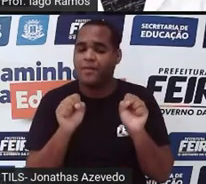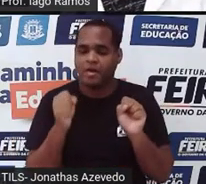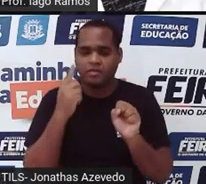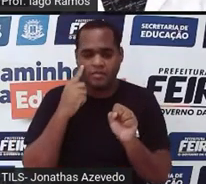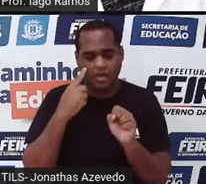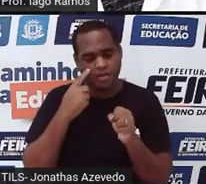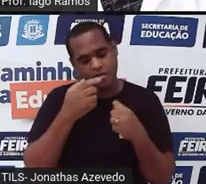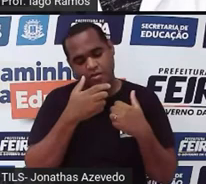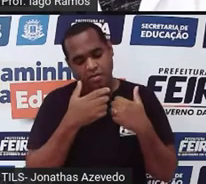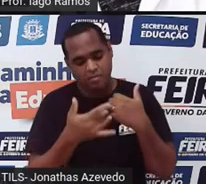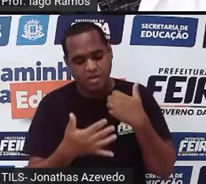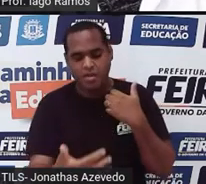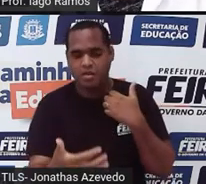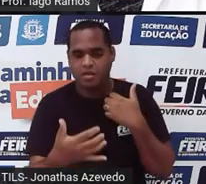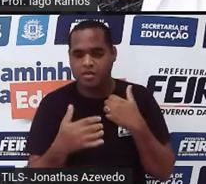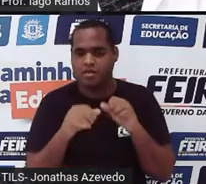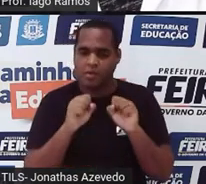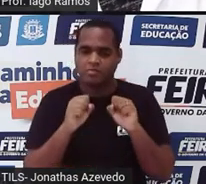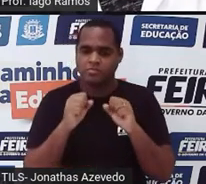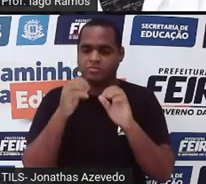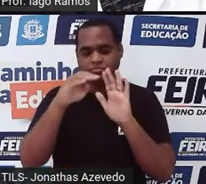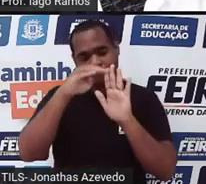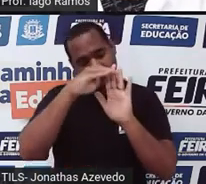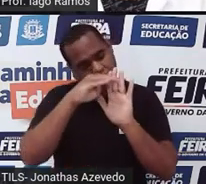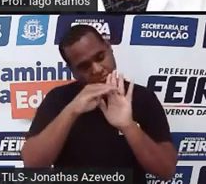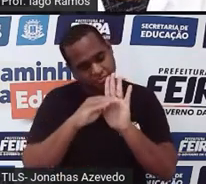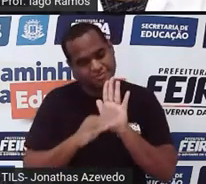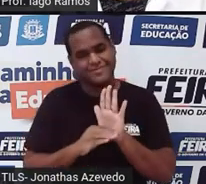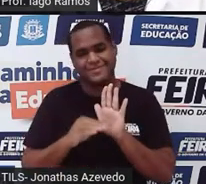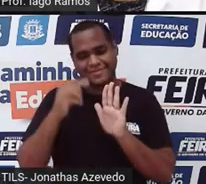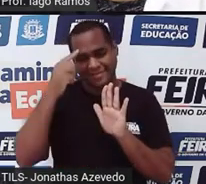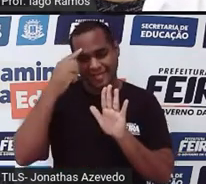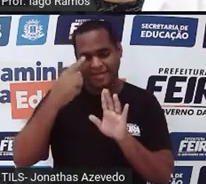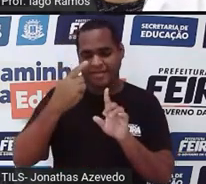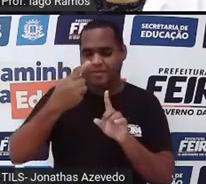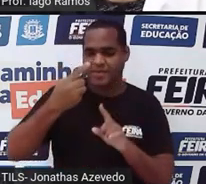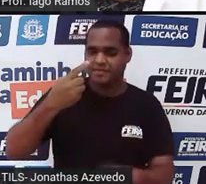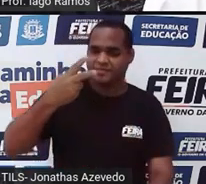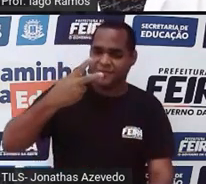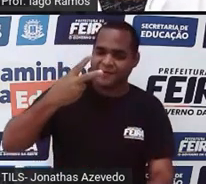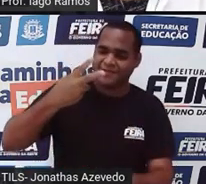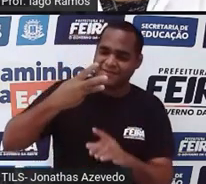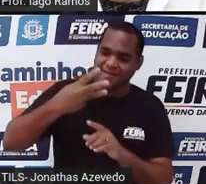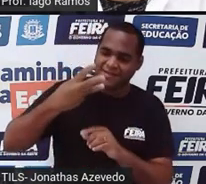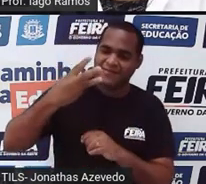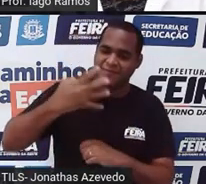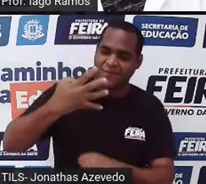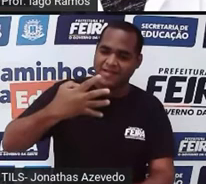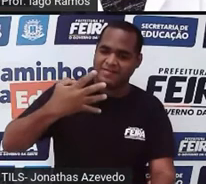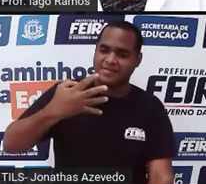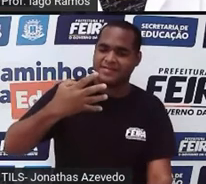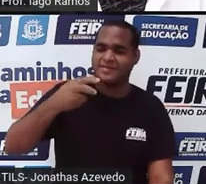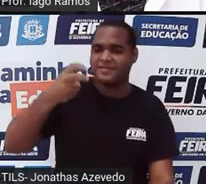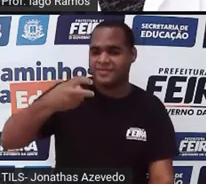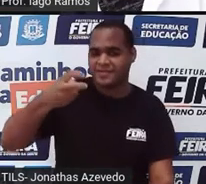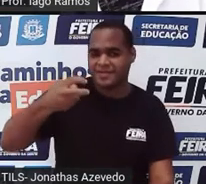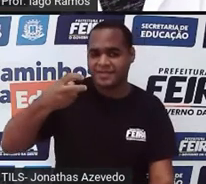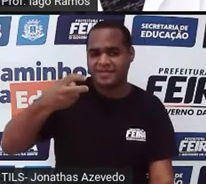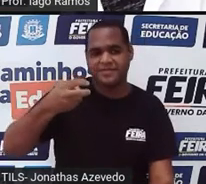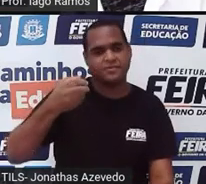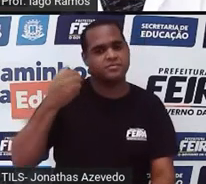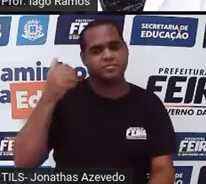sequência. Eles ficam em ordem, onde a gente tem o primeiro mês, o segundo, o terceiro, o quarto,